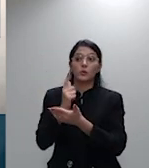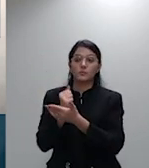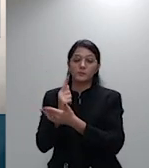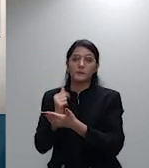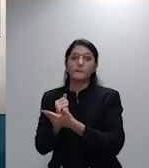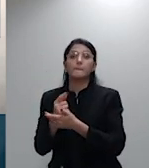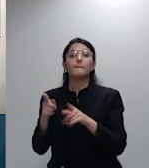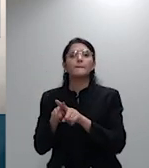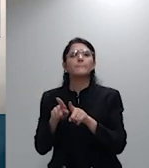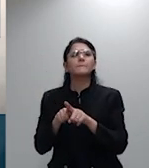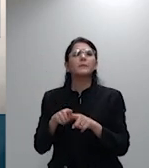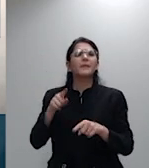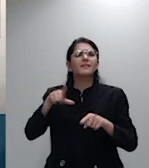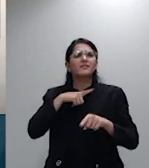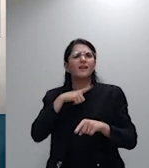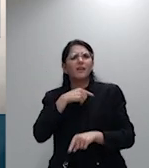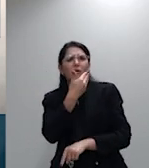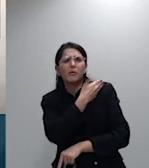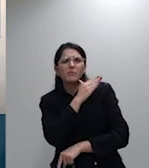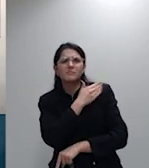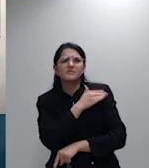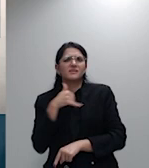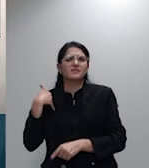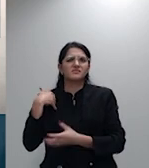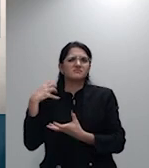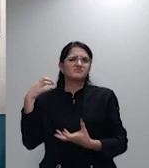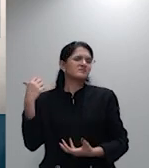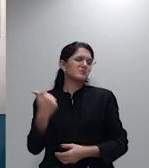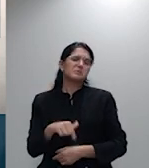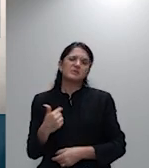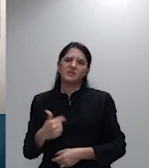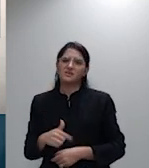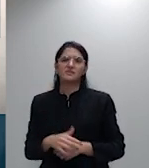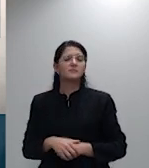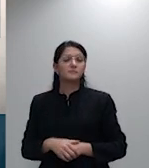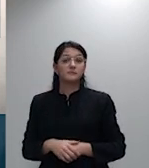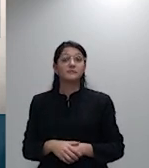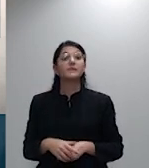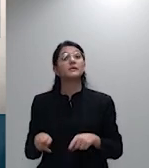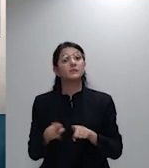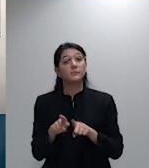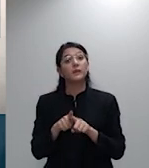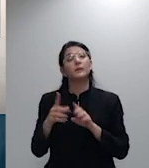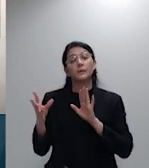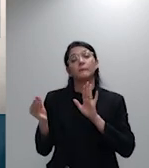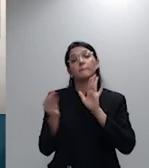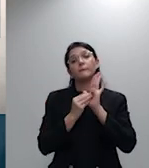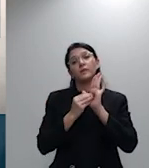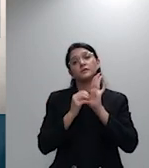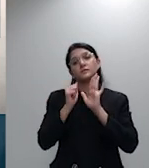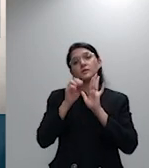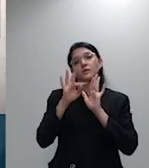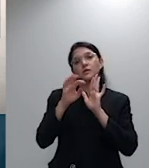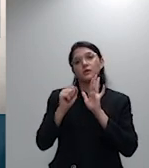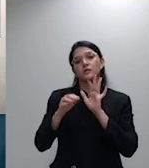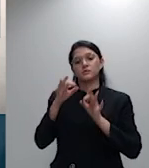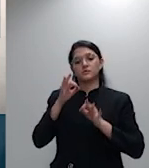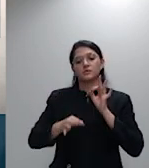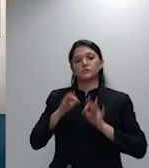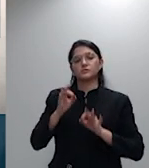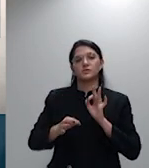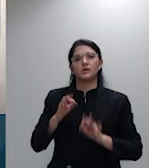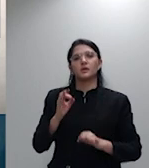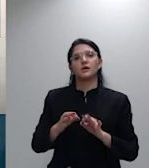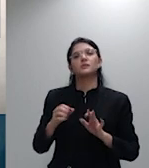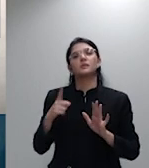idosos sobre esse ponto eu transcrevo da ata da audiência pública um trecho da manifestação da O Sul